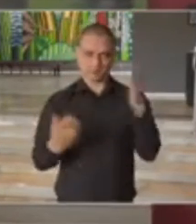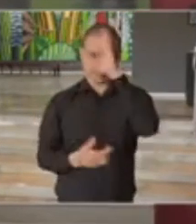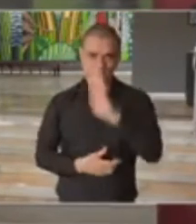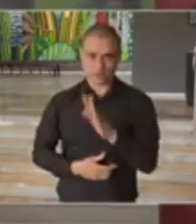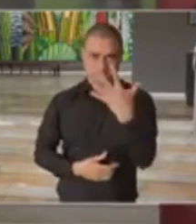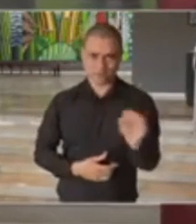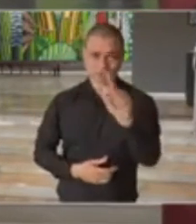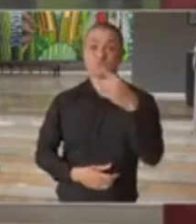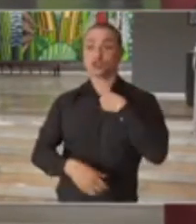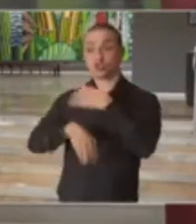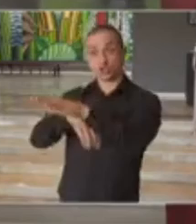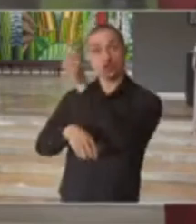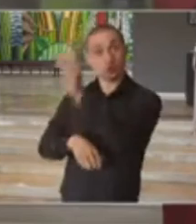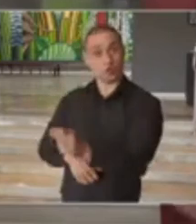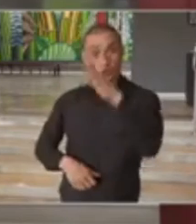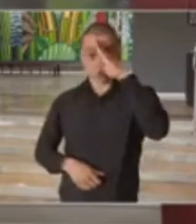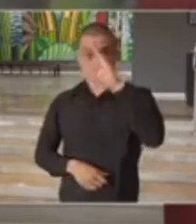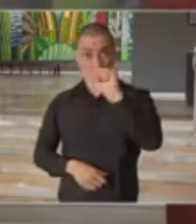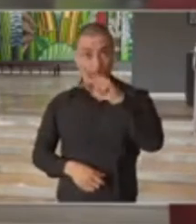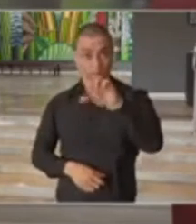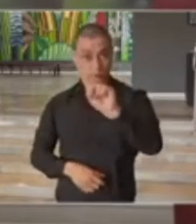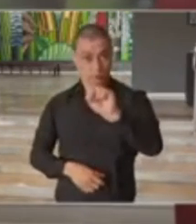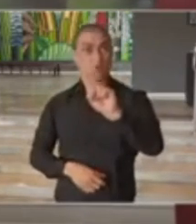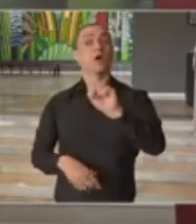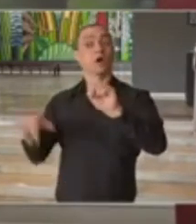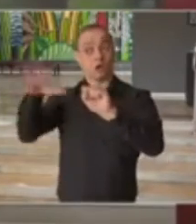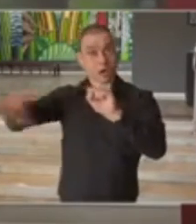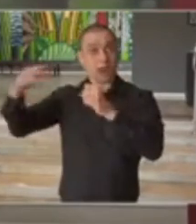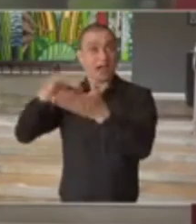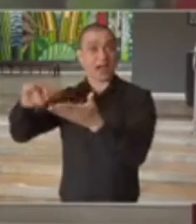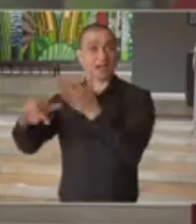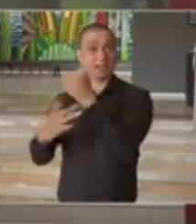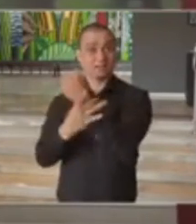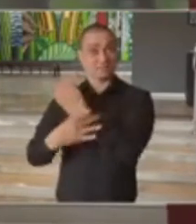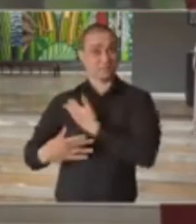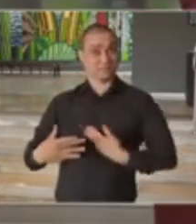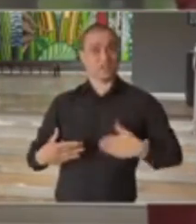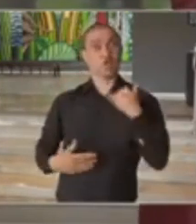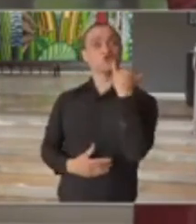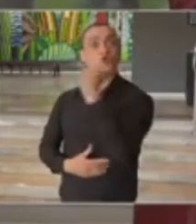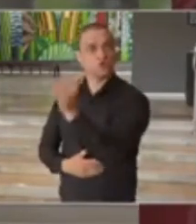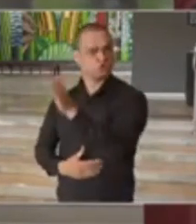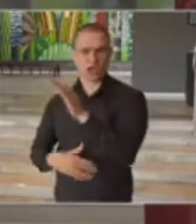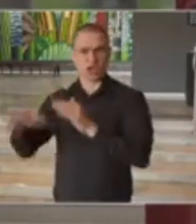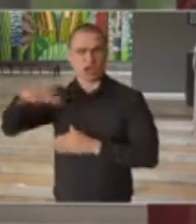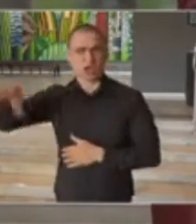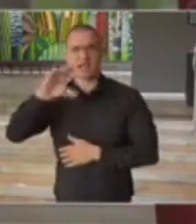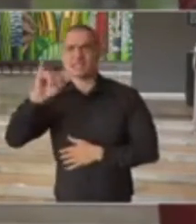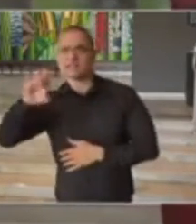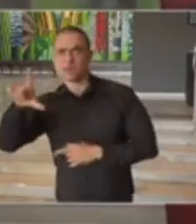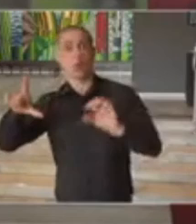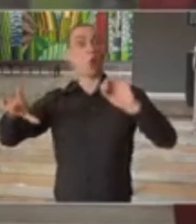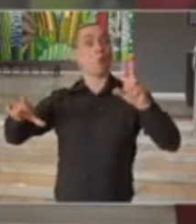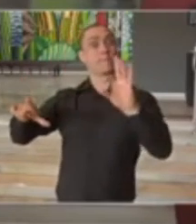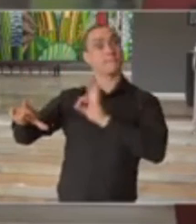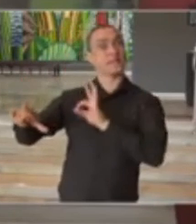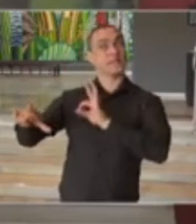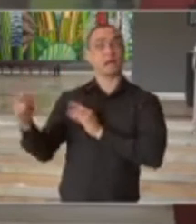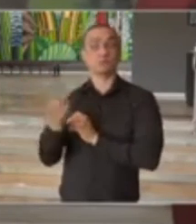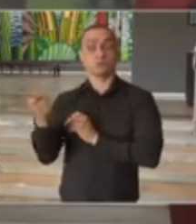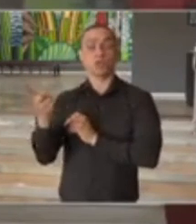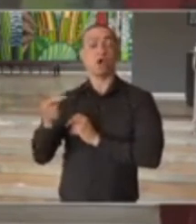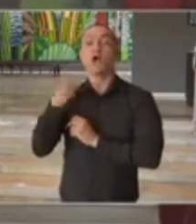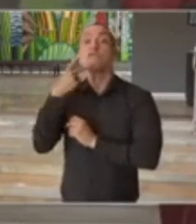orientação dada ao General Campos e à Secretaria de Segurança Pública como um todo, seja ela civil ou militar, é